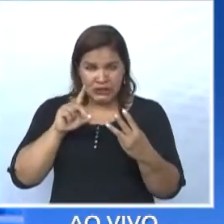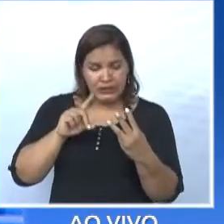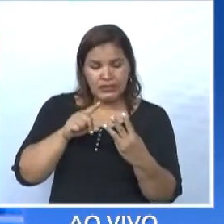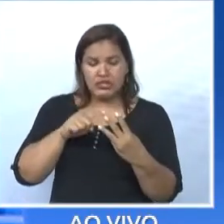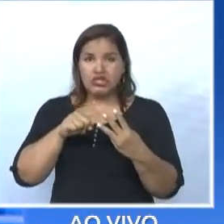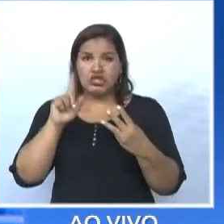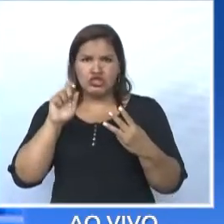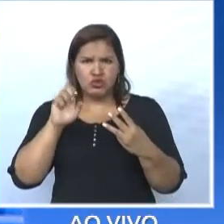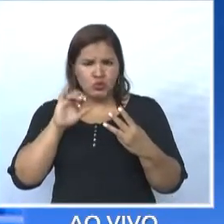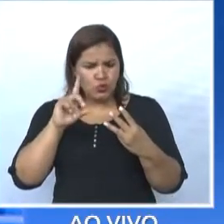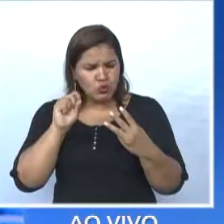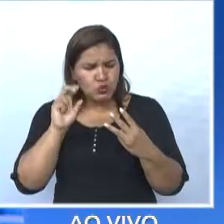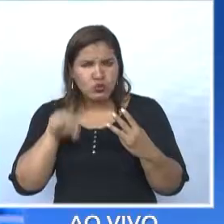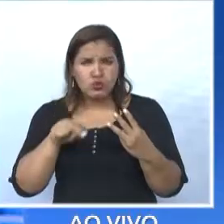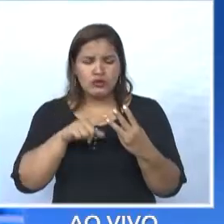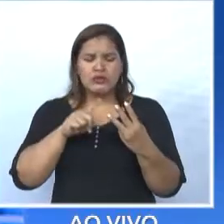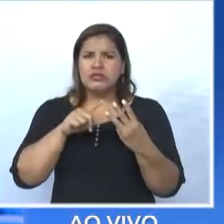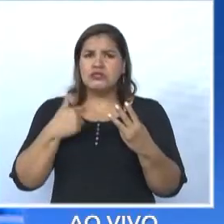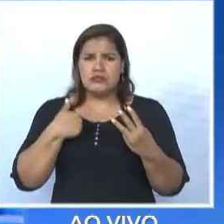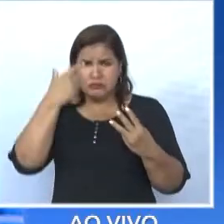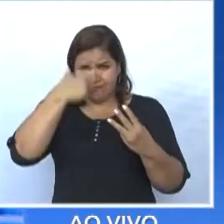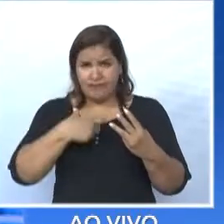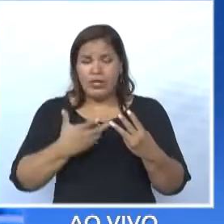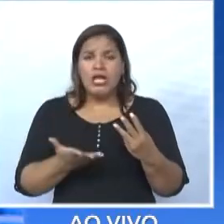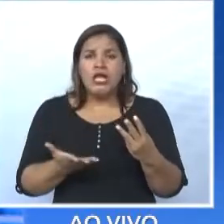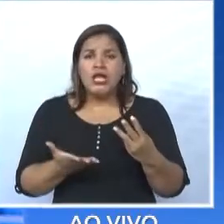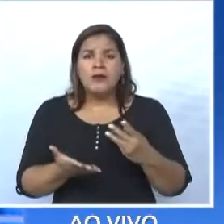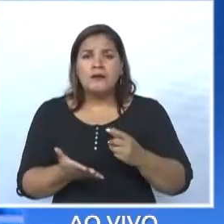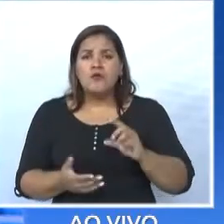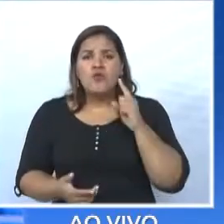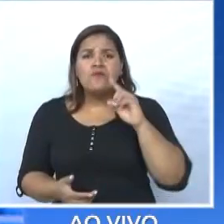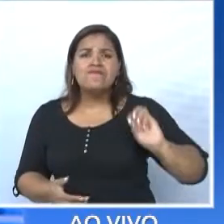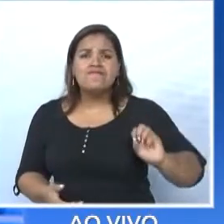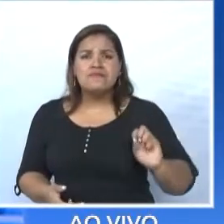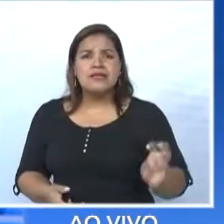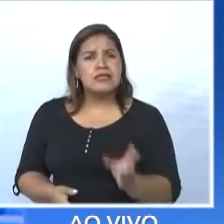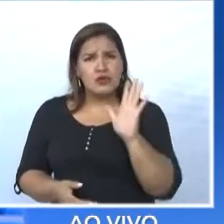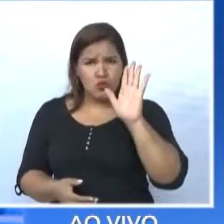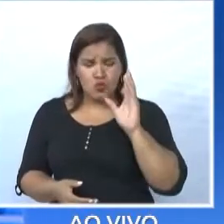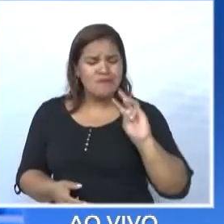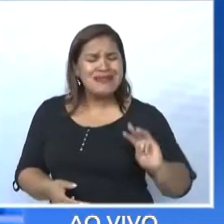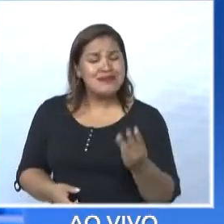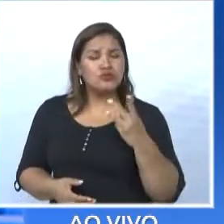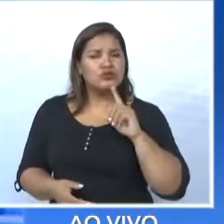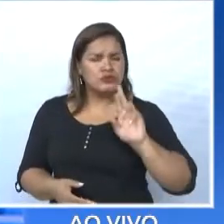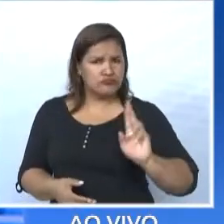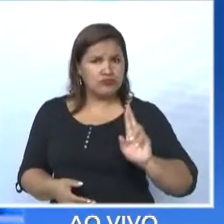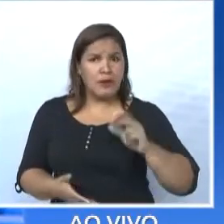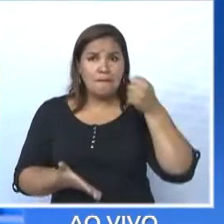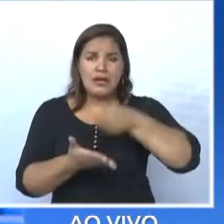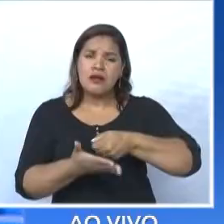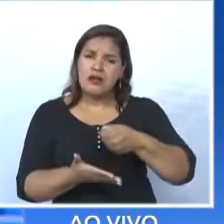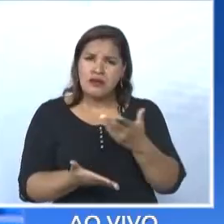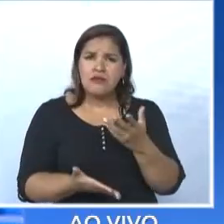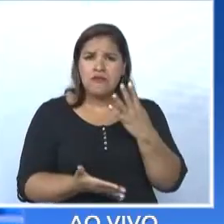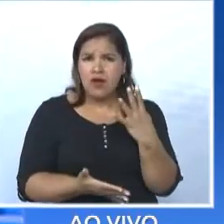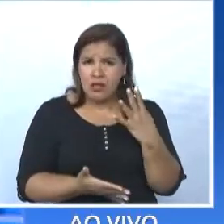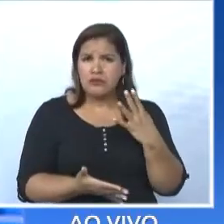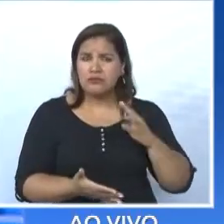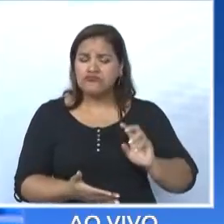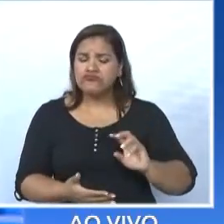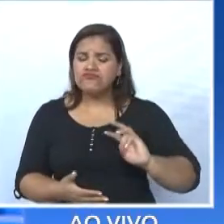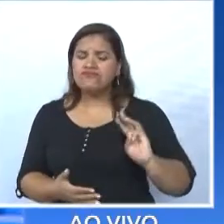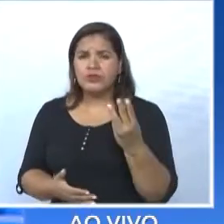a mesma quantidade com diferença de um milhão de reais por ano. Então, o ele pode falar é o seguinte, paguei 4 milhões a mais de reais, só,